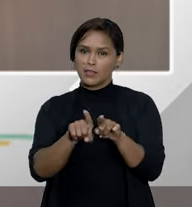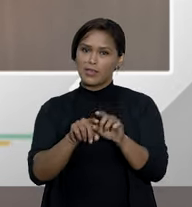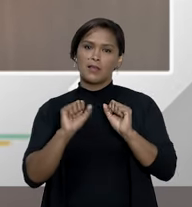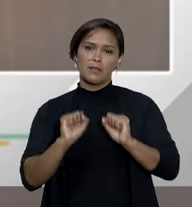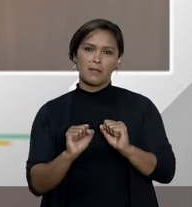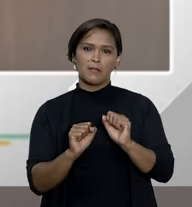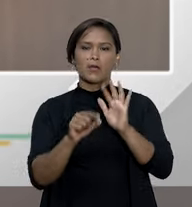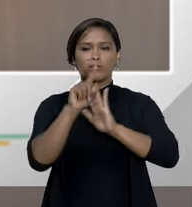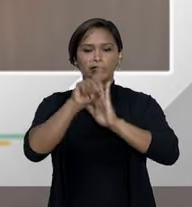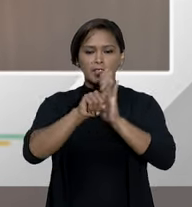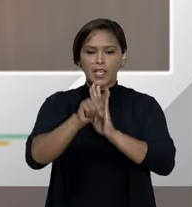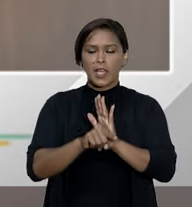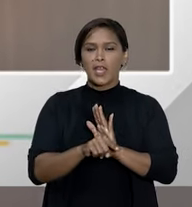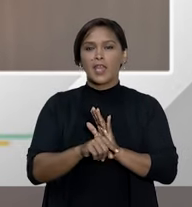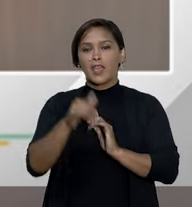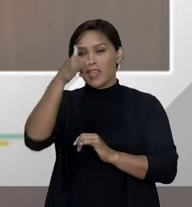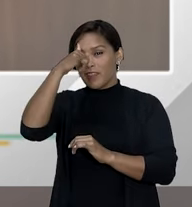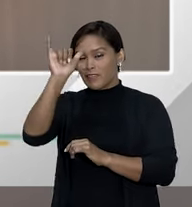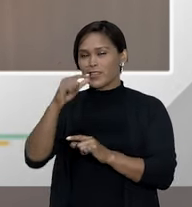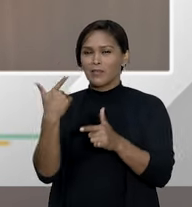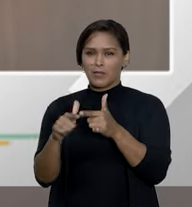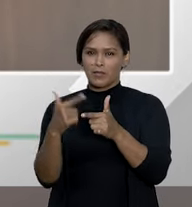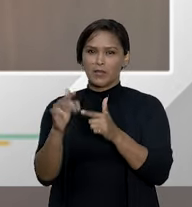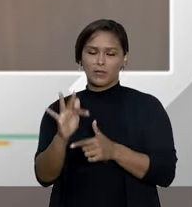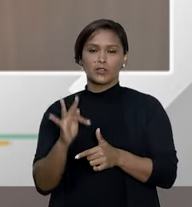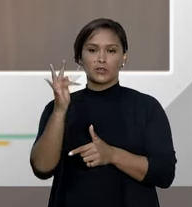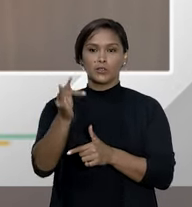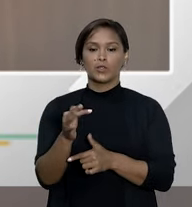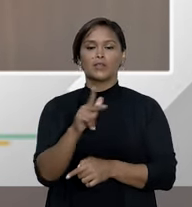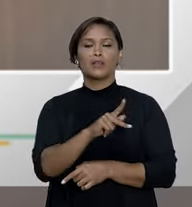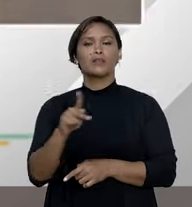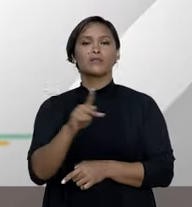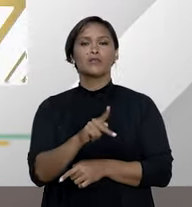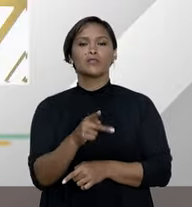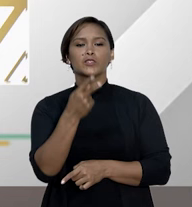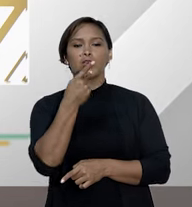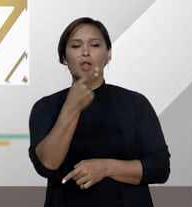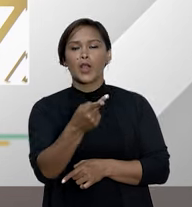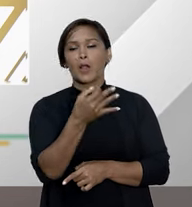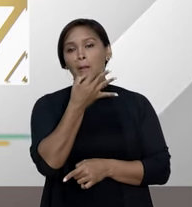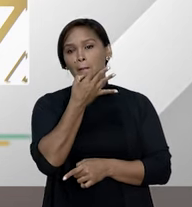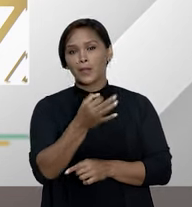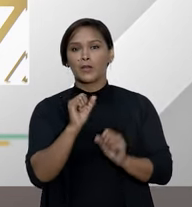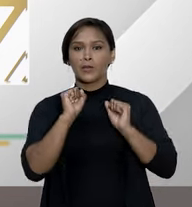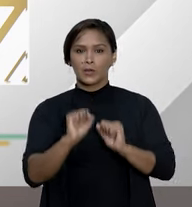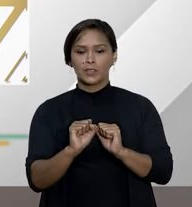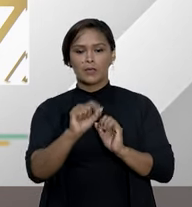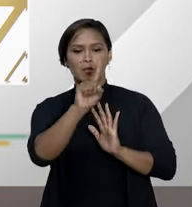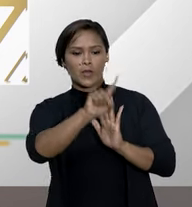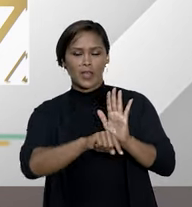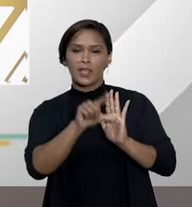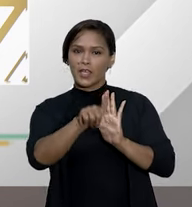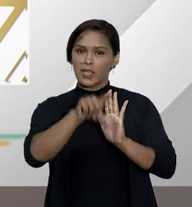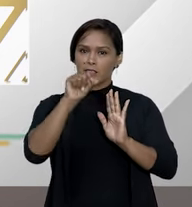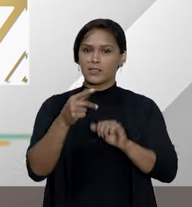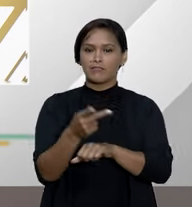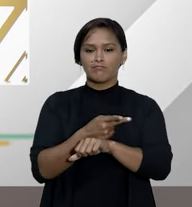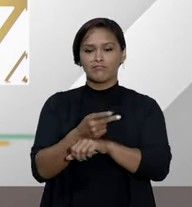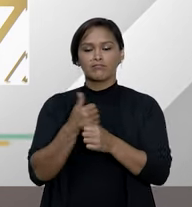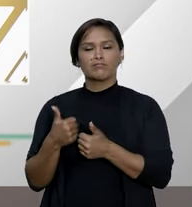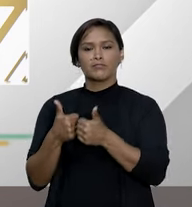ter menos aborrecimento e professor Rodrigo que dica que você pode dar para quem está nos